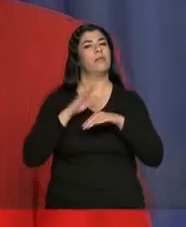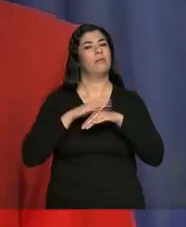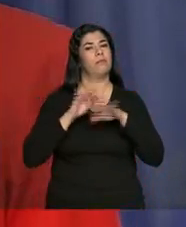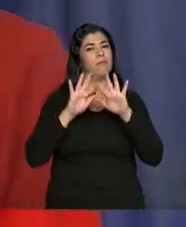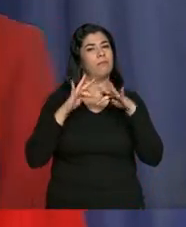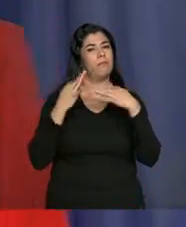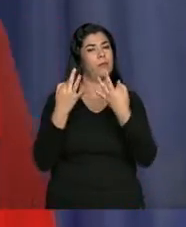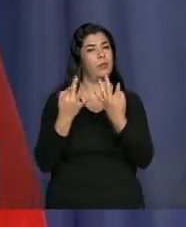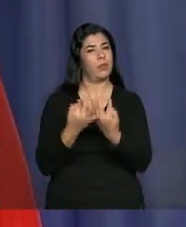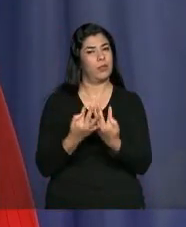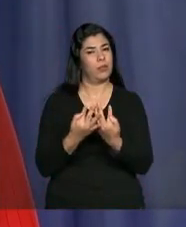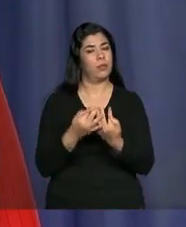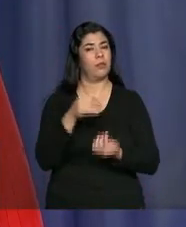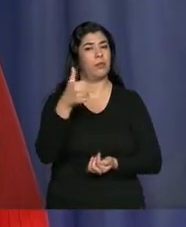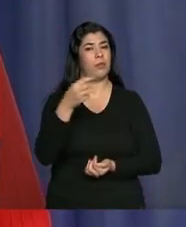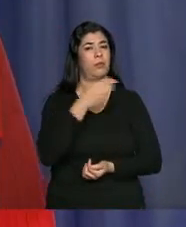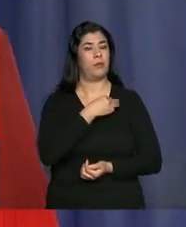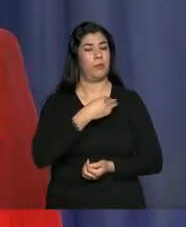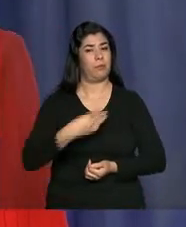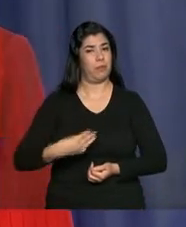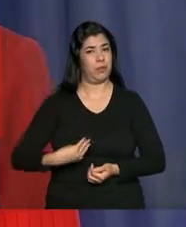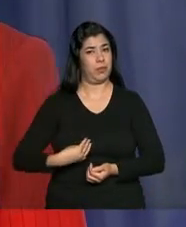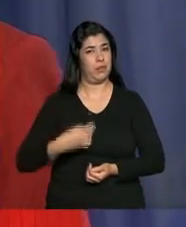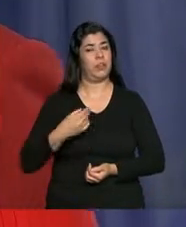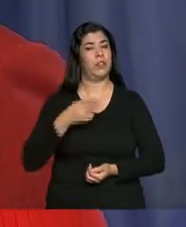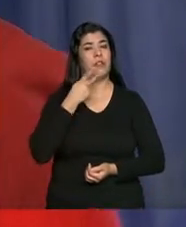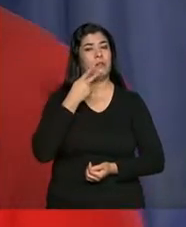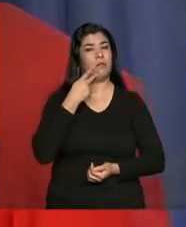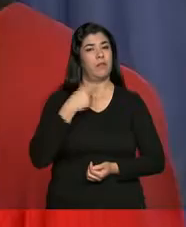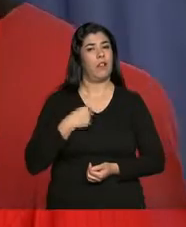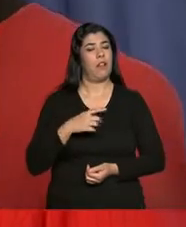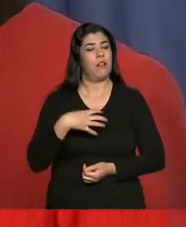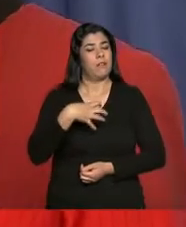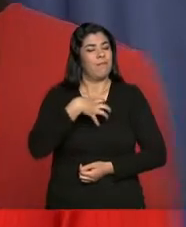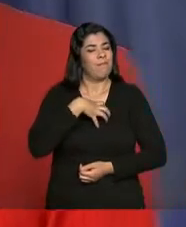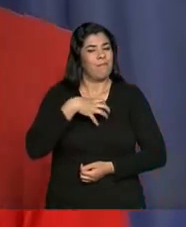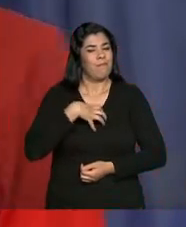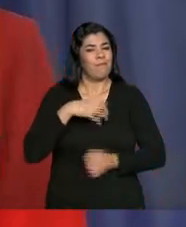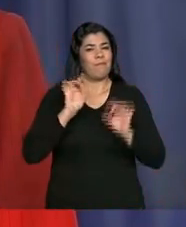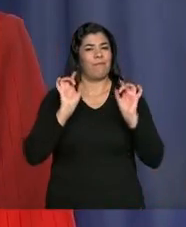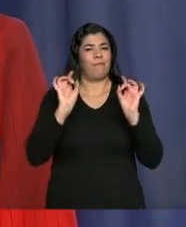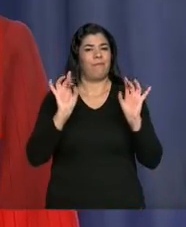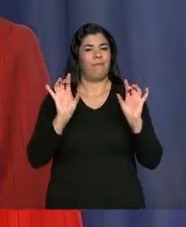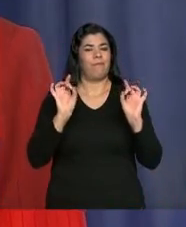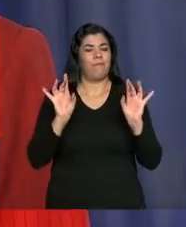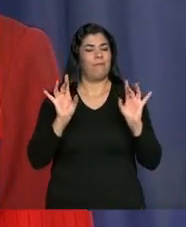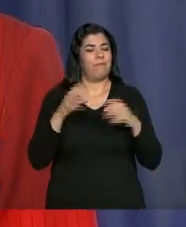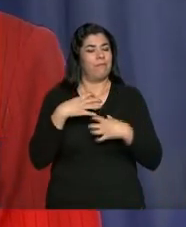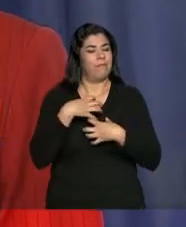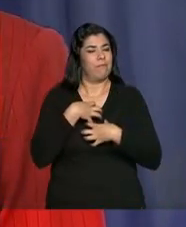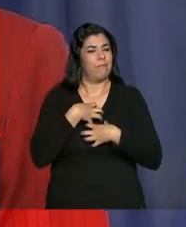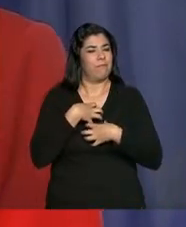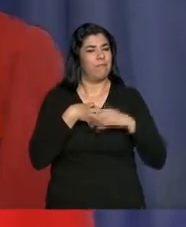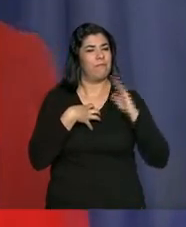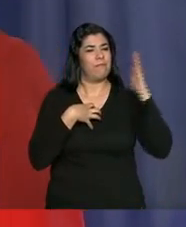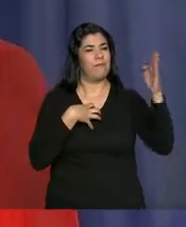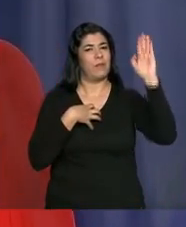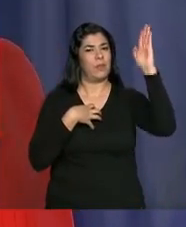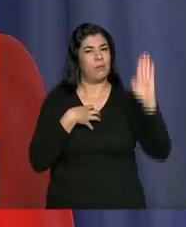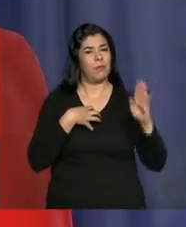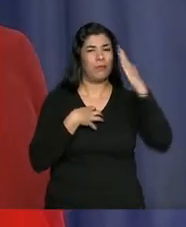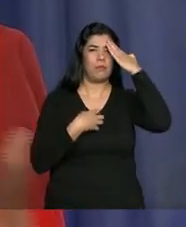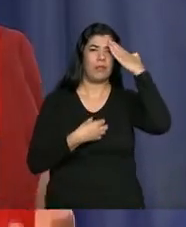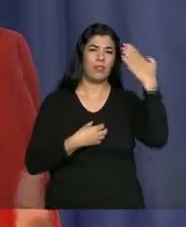quando o primeiro-ministro me disse que uma parte do coração dele estava no Brasil. Então,